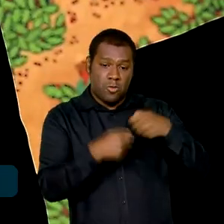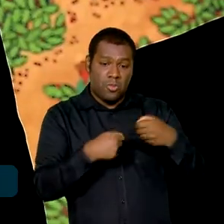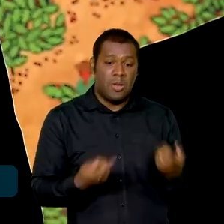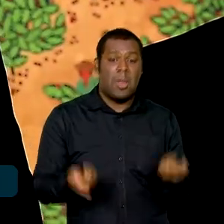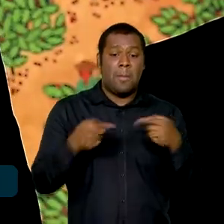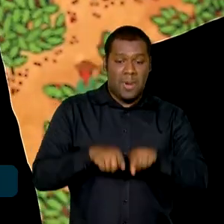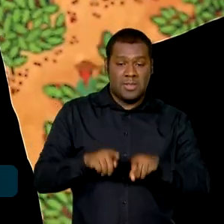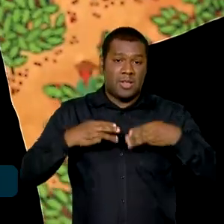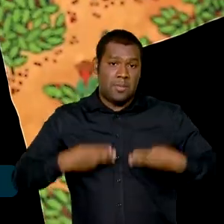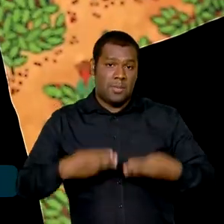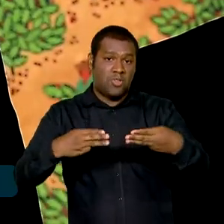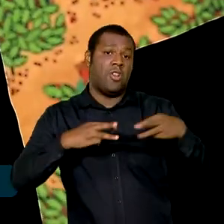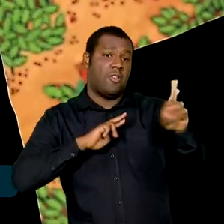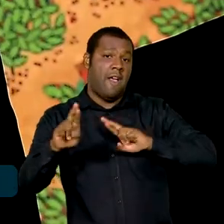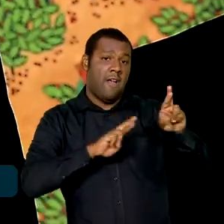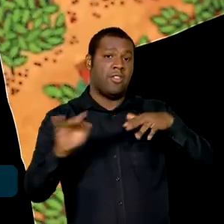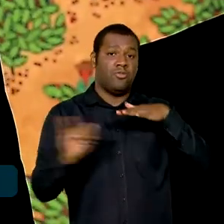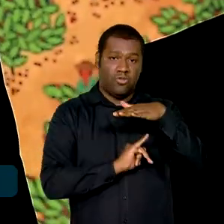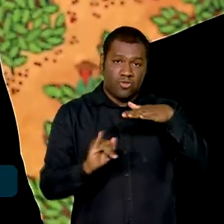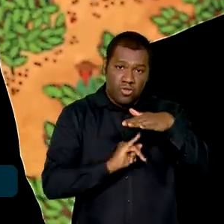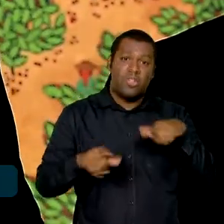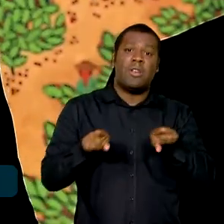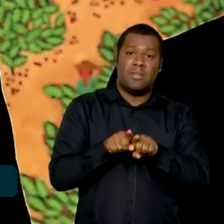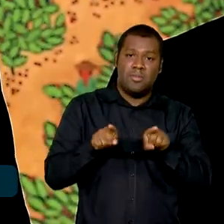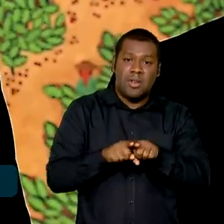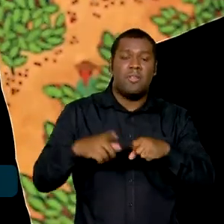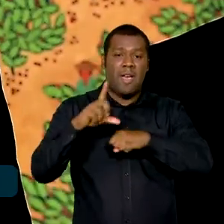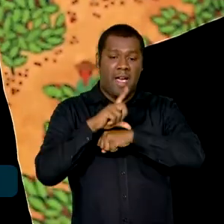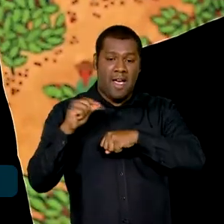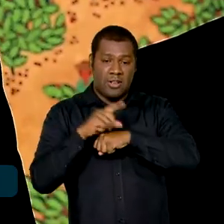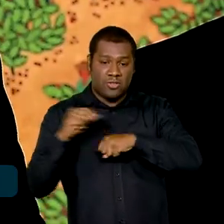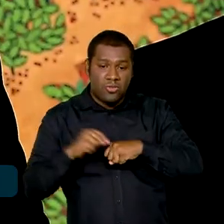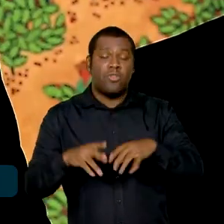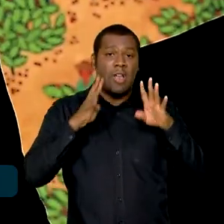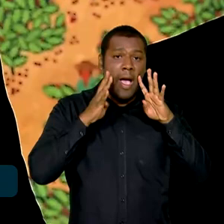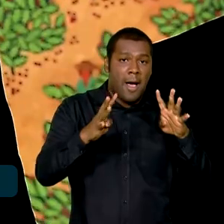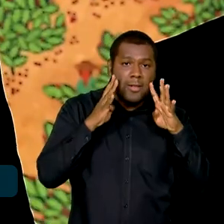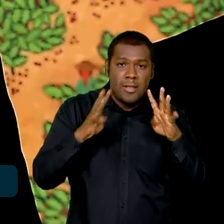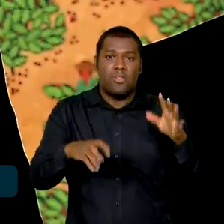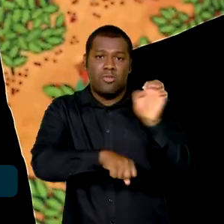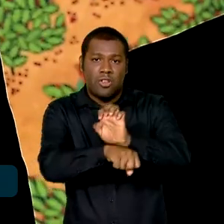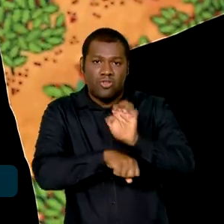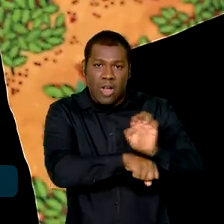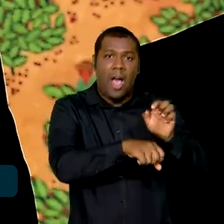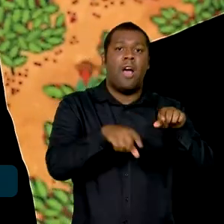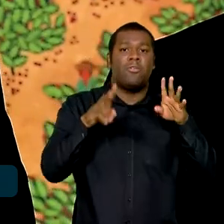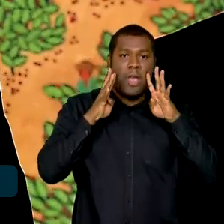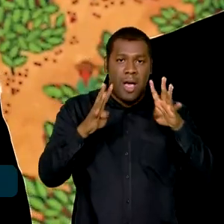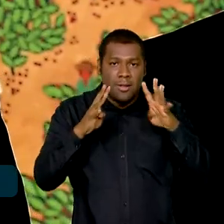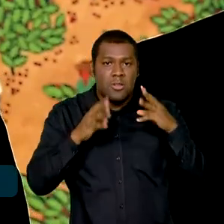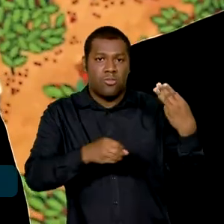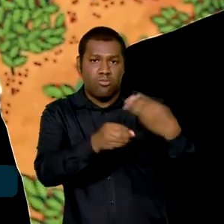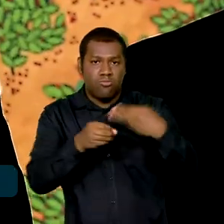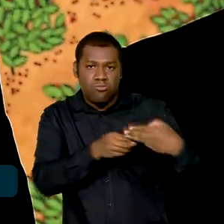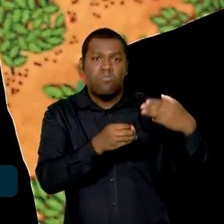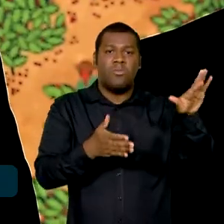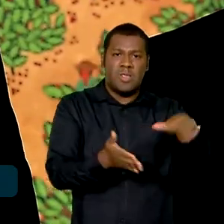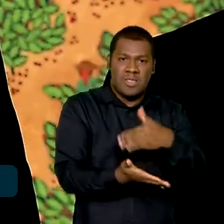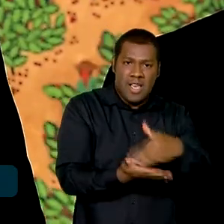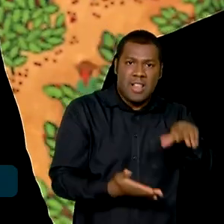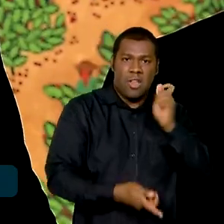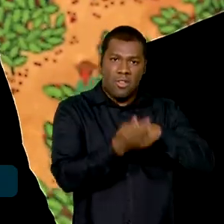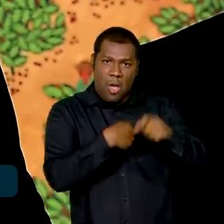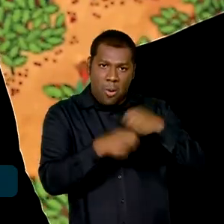das Relações Institucionais e a Casa Civil, ouvindo estados e municípios, ouvindo secretários de fazenda dos estados e dos